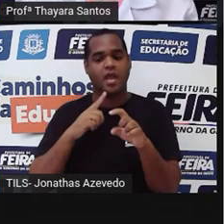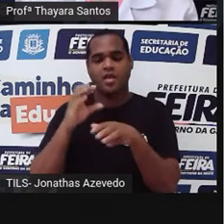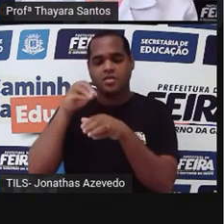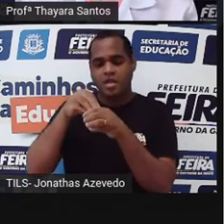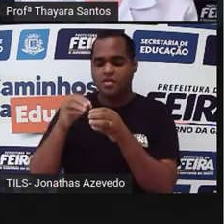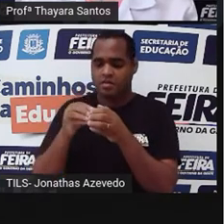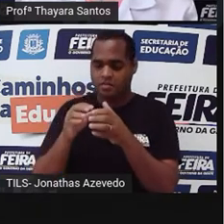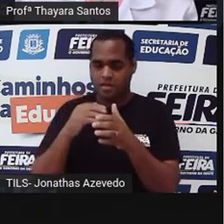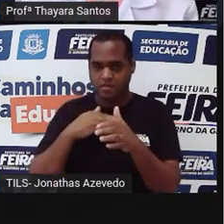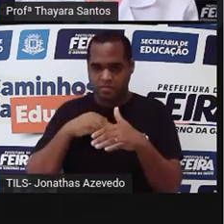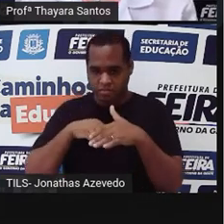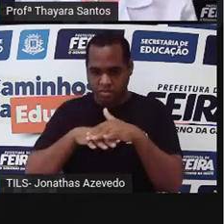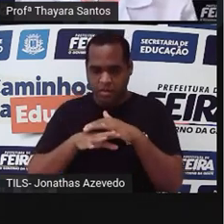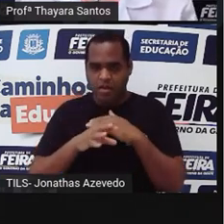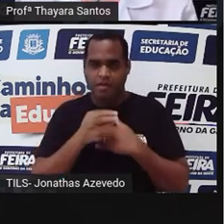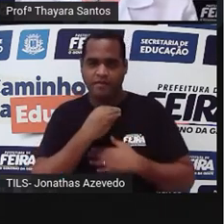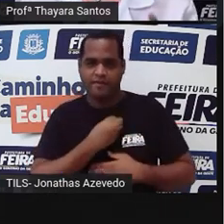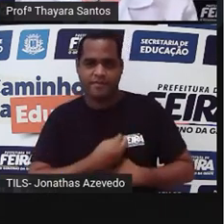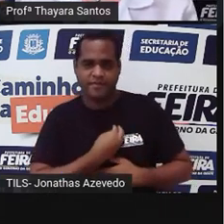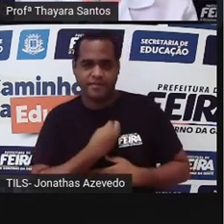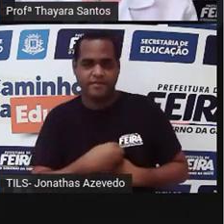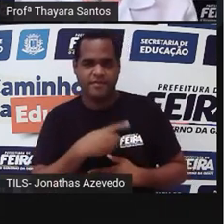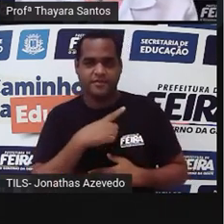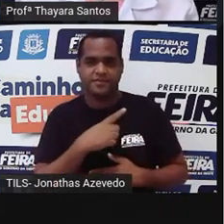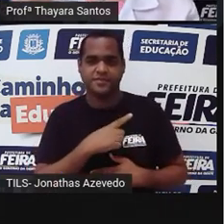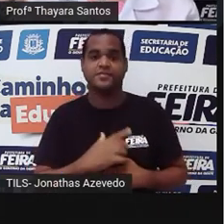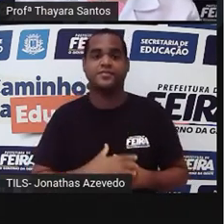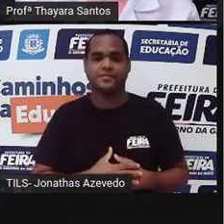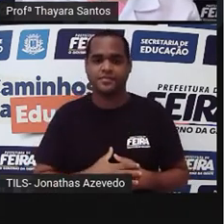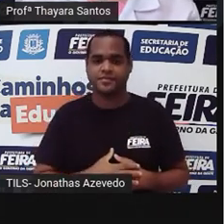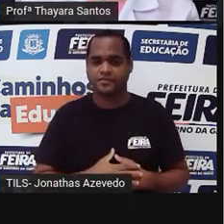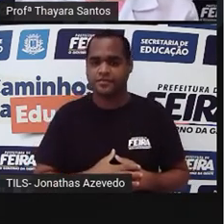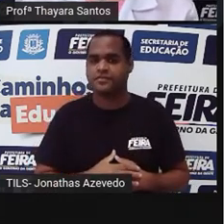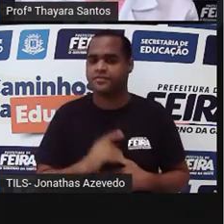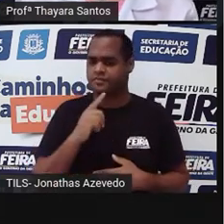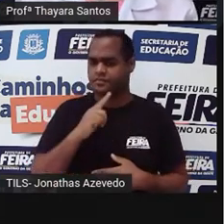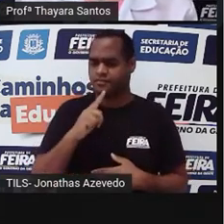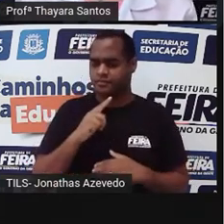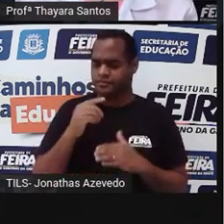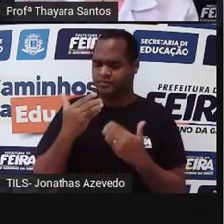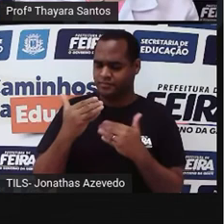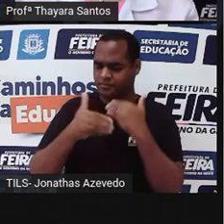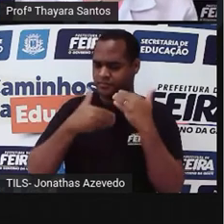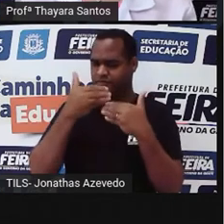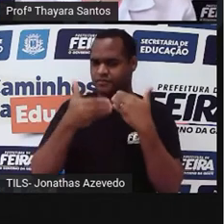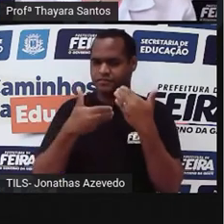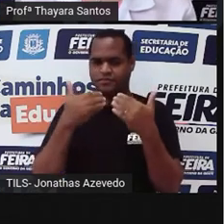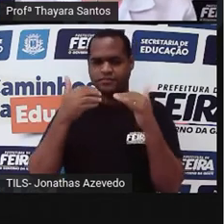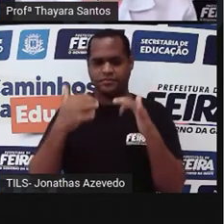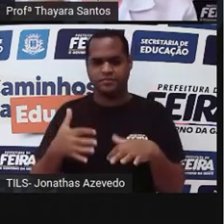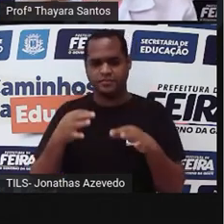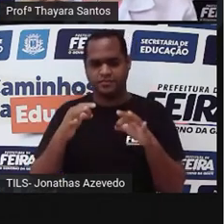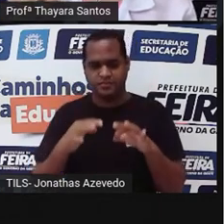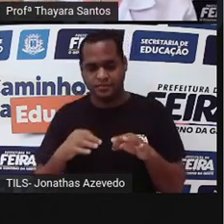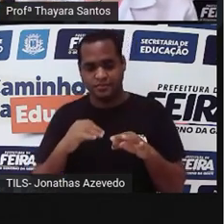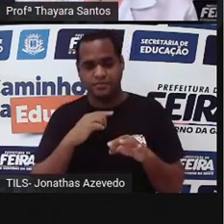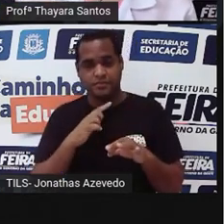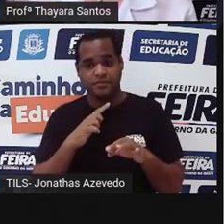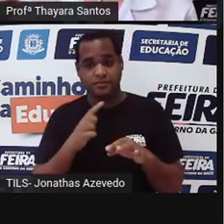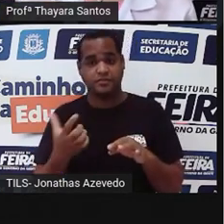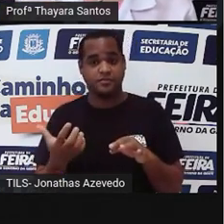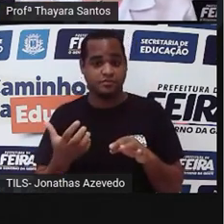Mas essa placenta, ela, esse desenvolvimento não é completo. Essa placenta, ela não está bem desenvolvida. Em algum